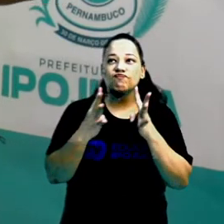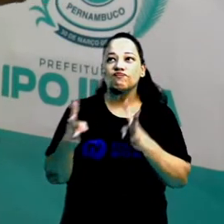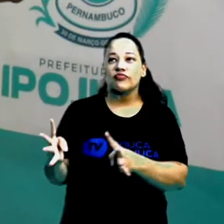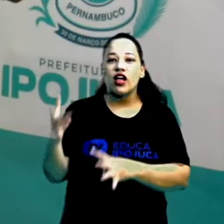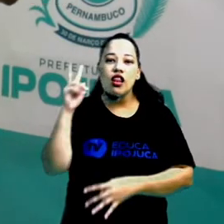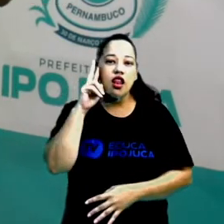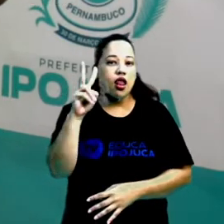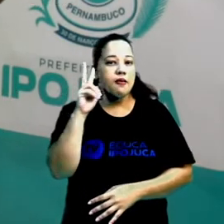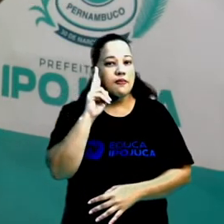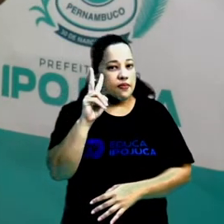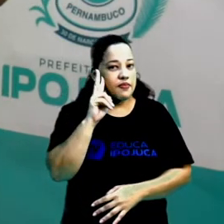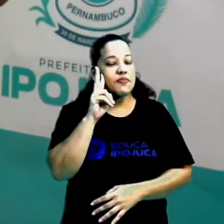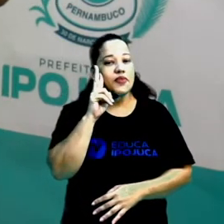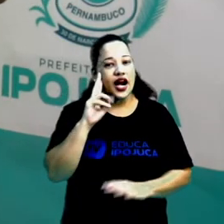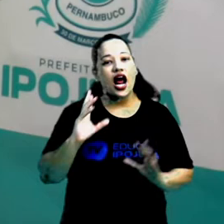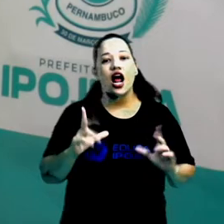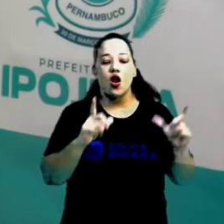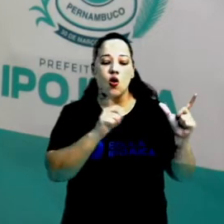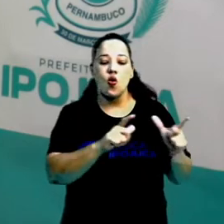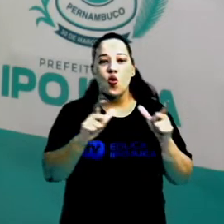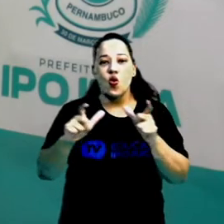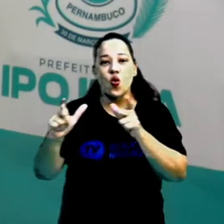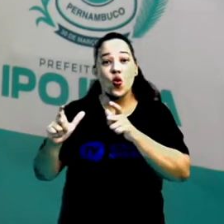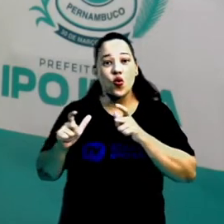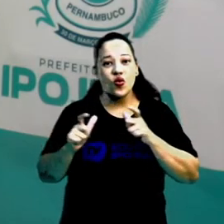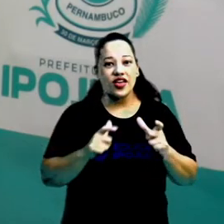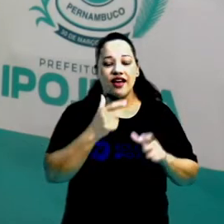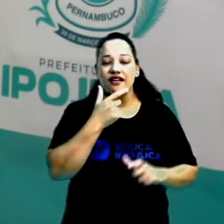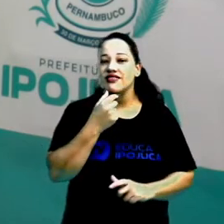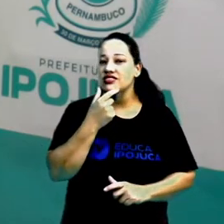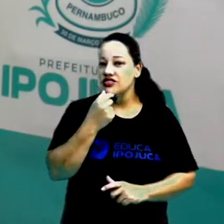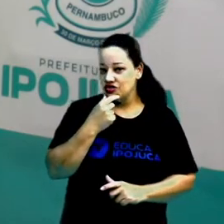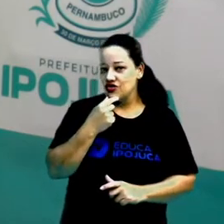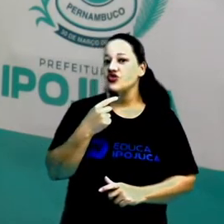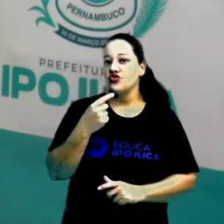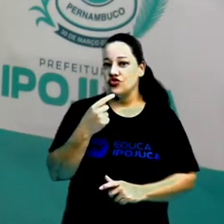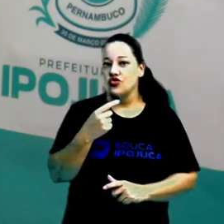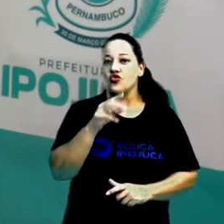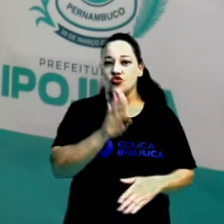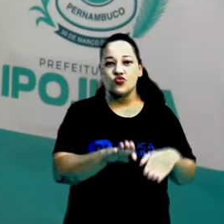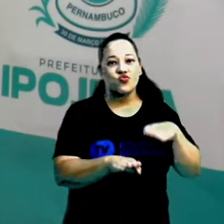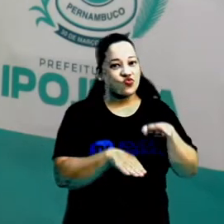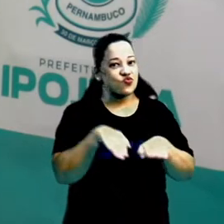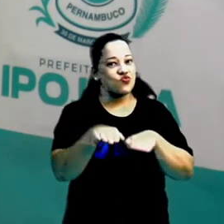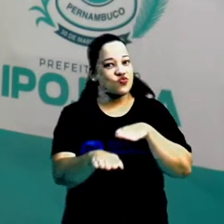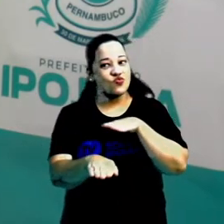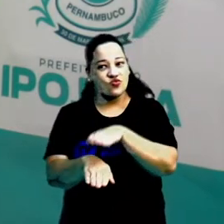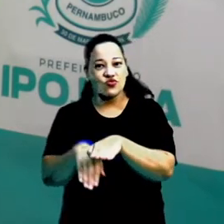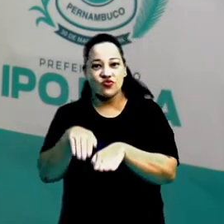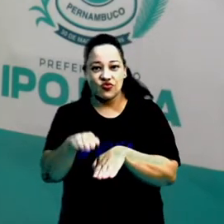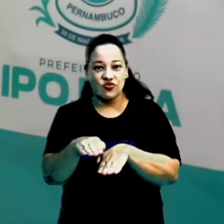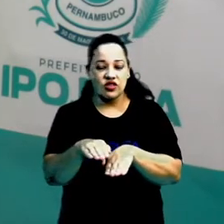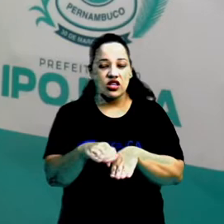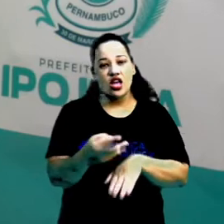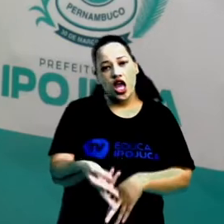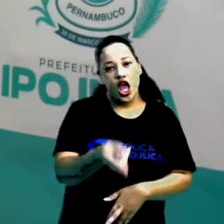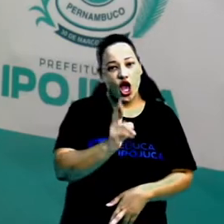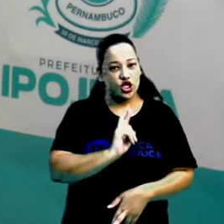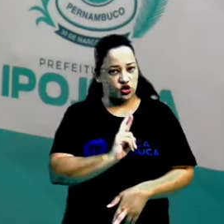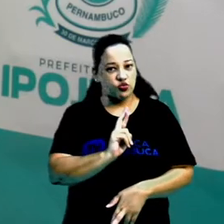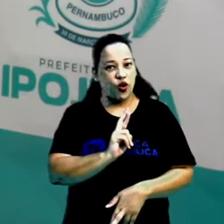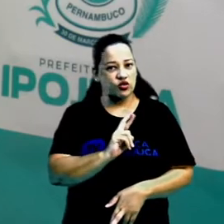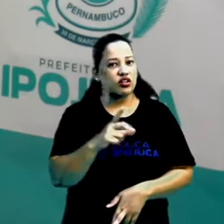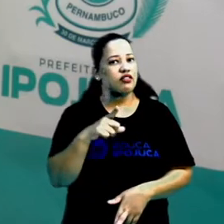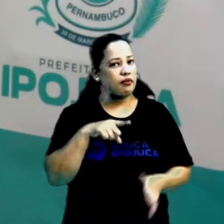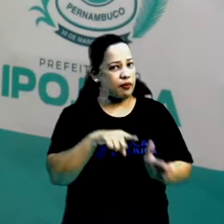lembrarmos todos os lugares que esse homem misterioso passou, Será que temos a resposta para